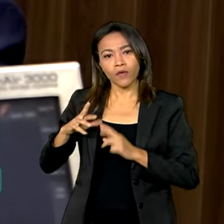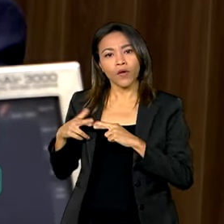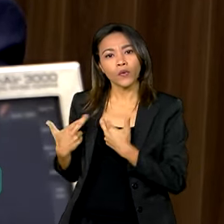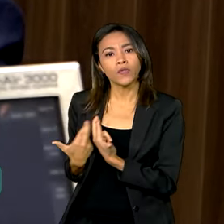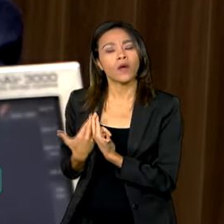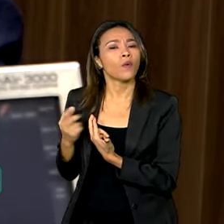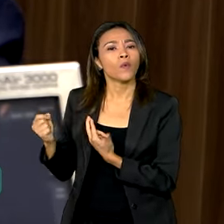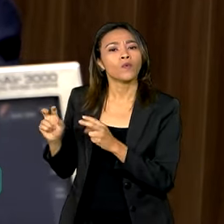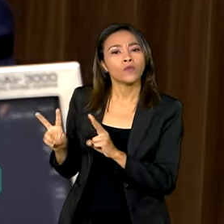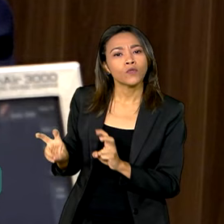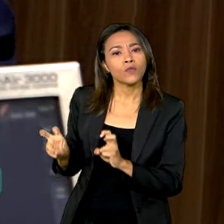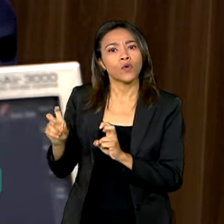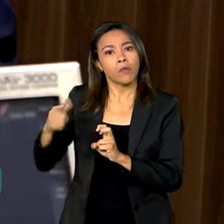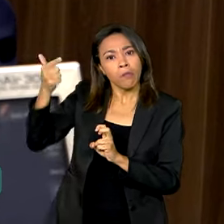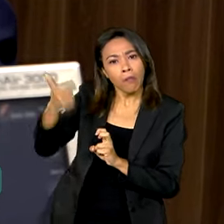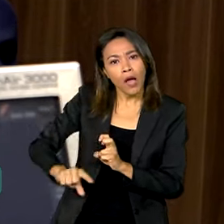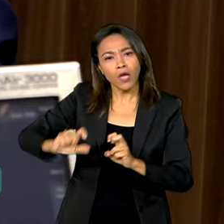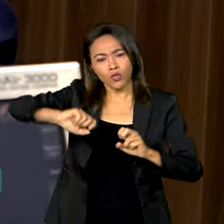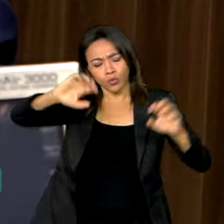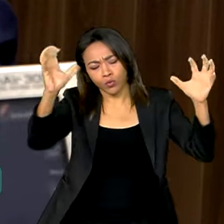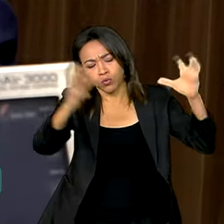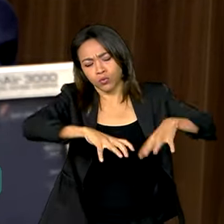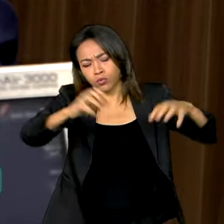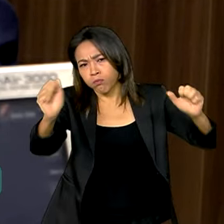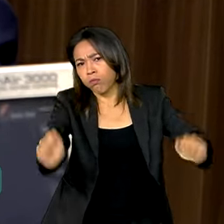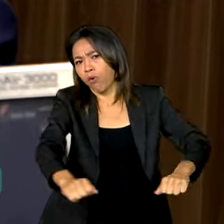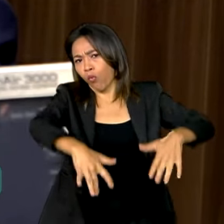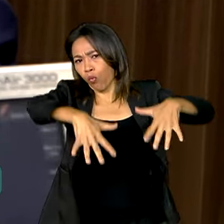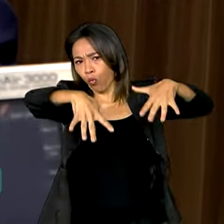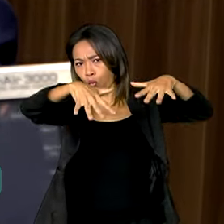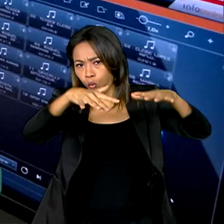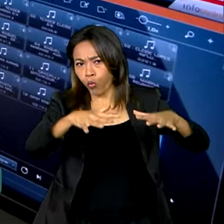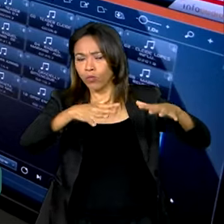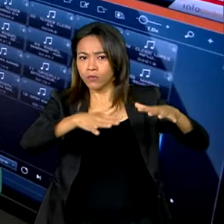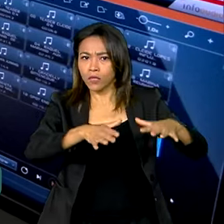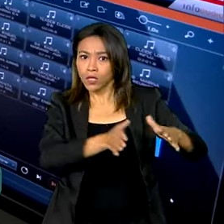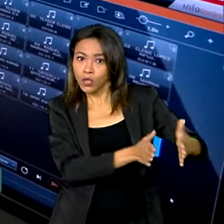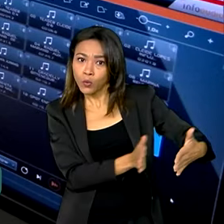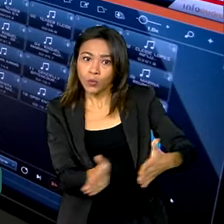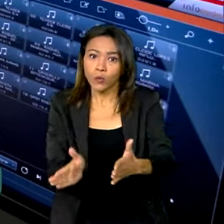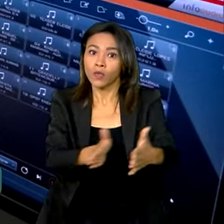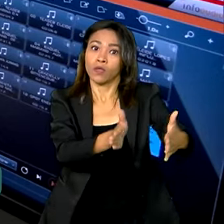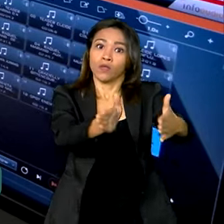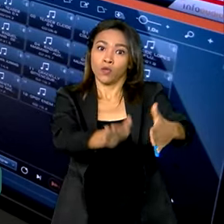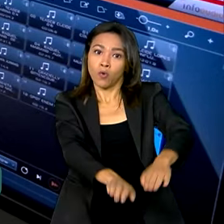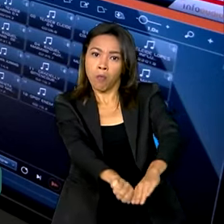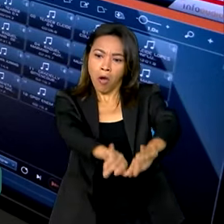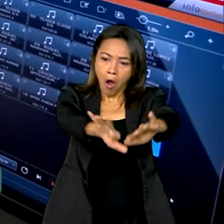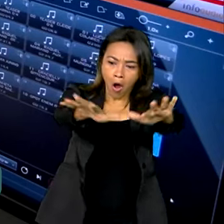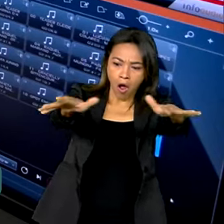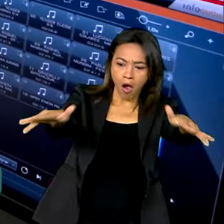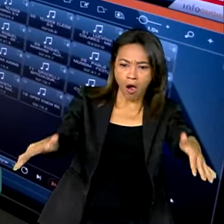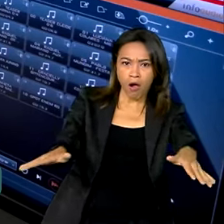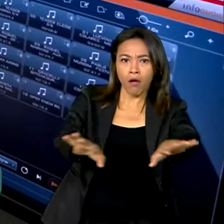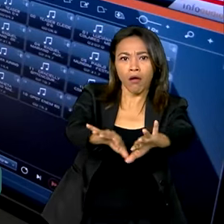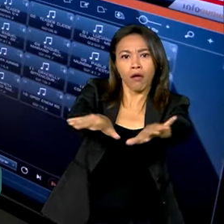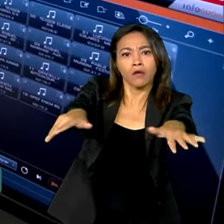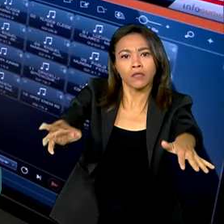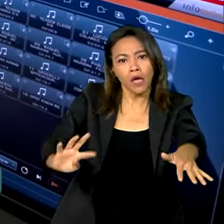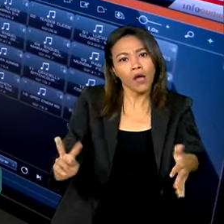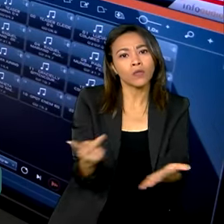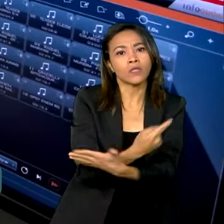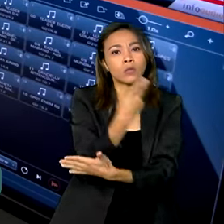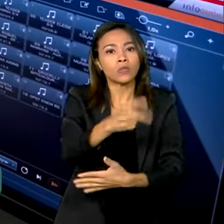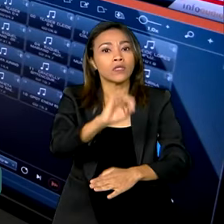enchente, mais crescimento da vazão do rio lá no Rio Grande do Sul. Também